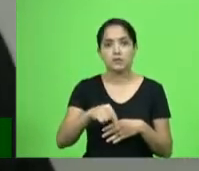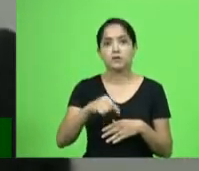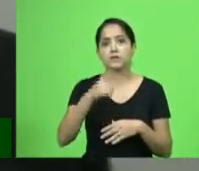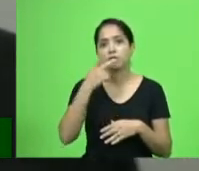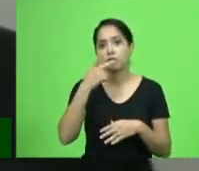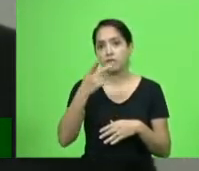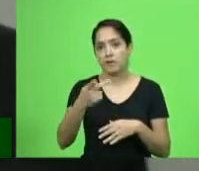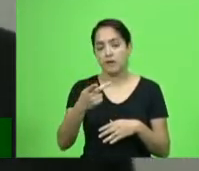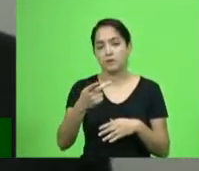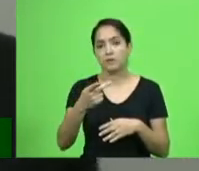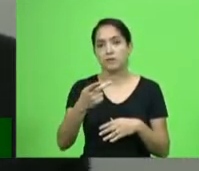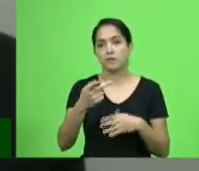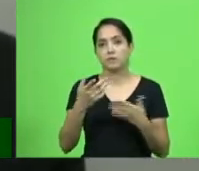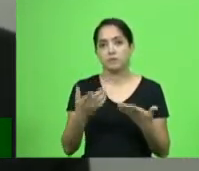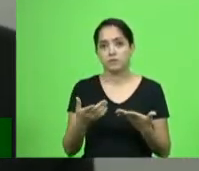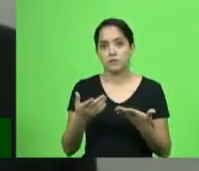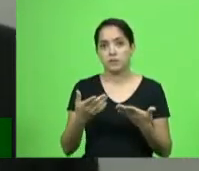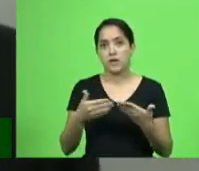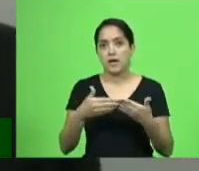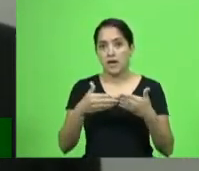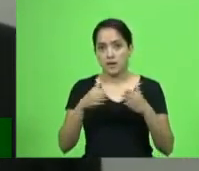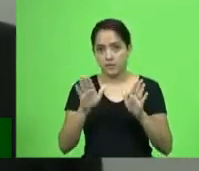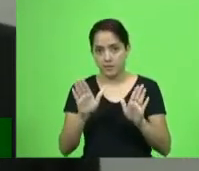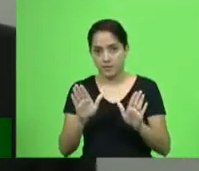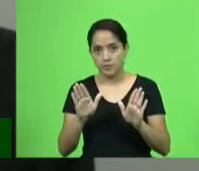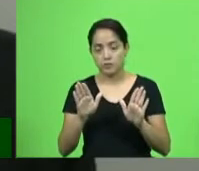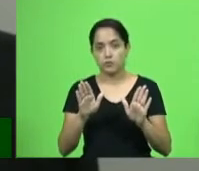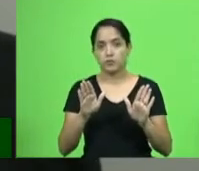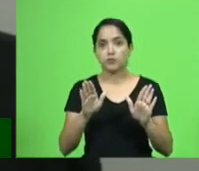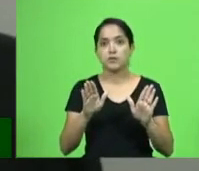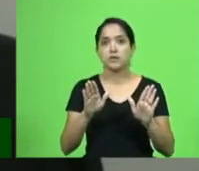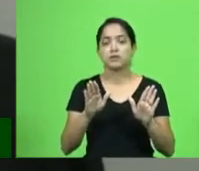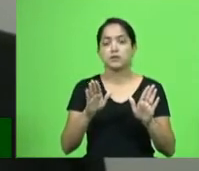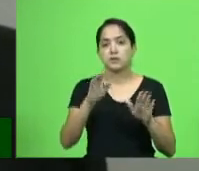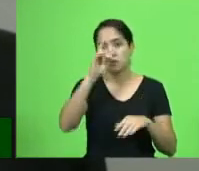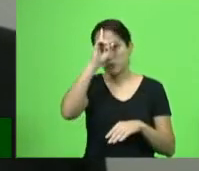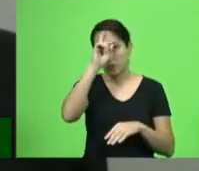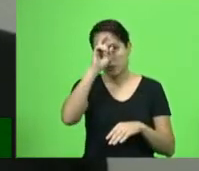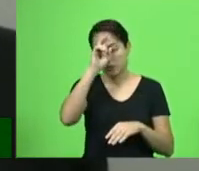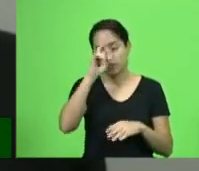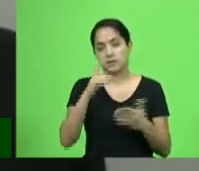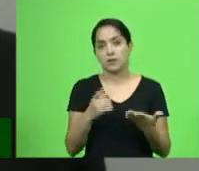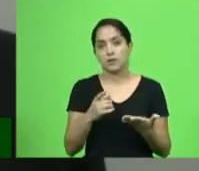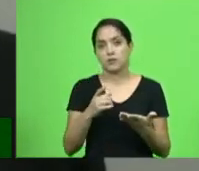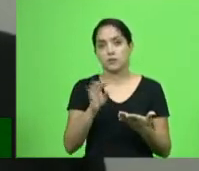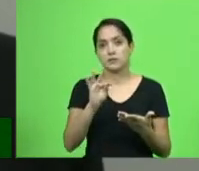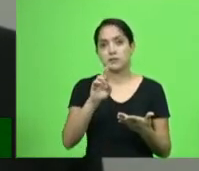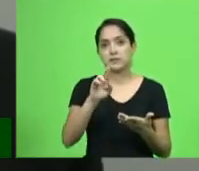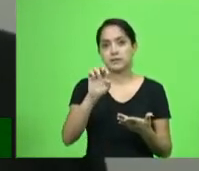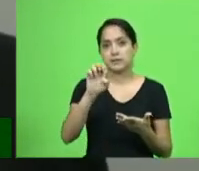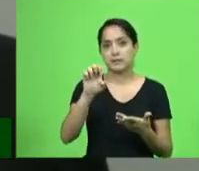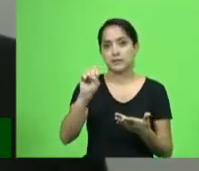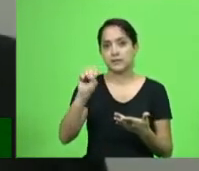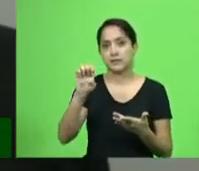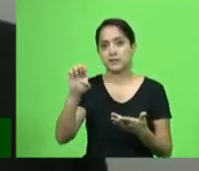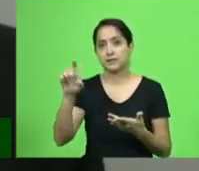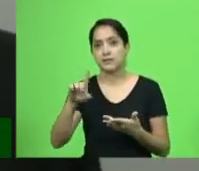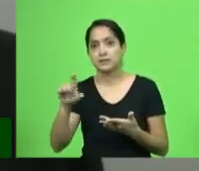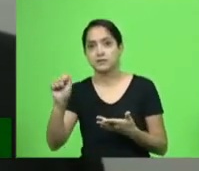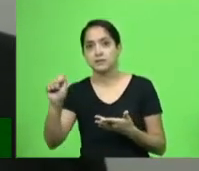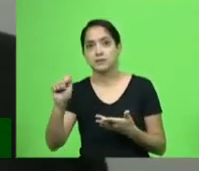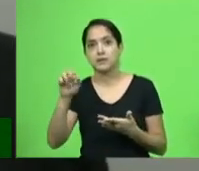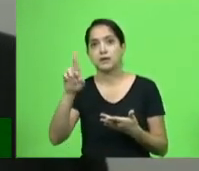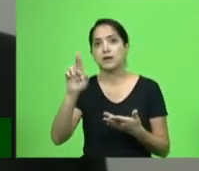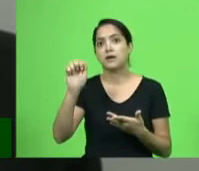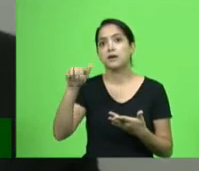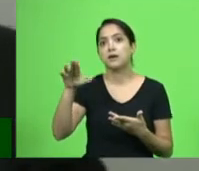em relação à abertura da nova ala do Hospital Tereza Ramos. Agora nós estamos recebendo os co-irmãos lá